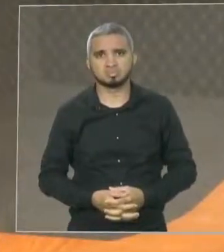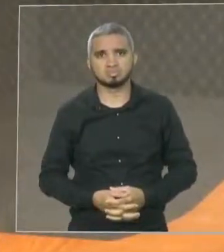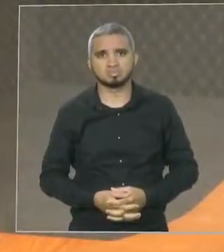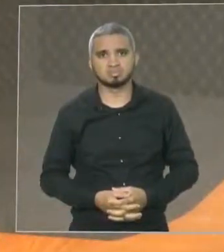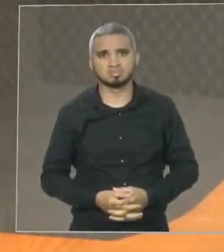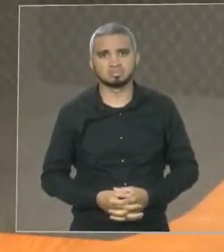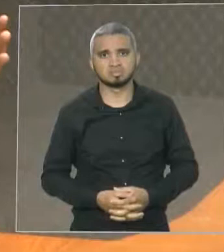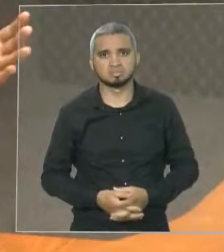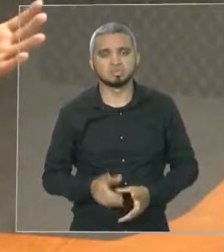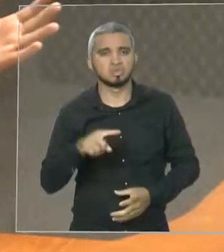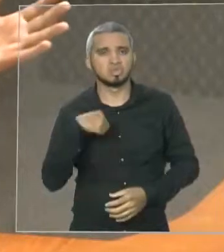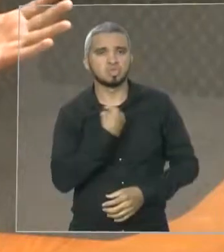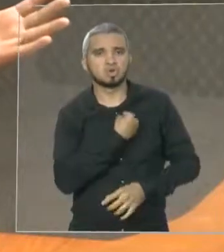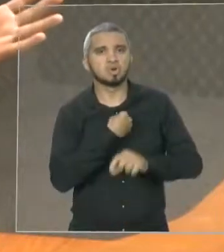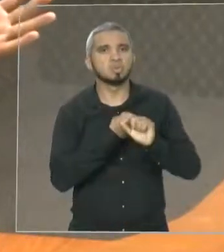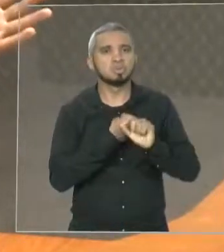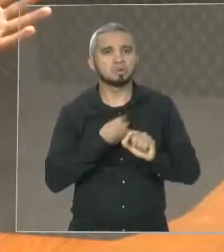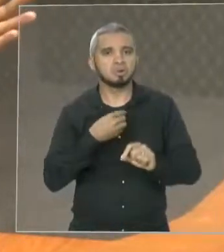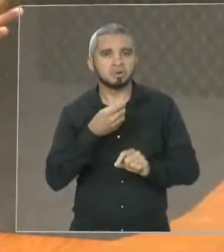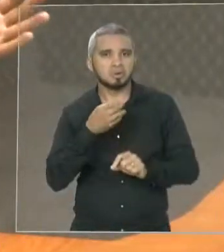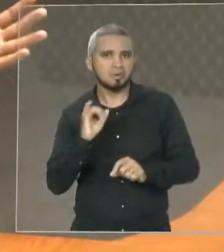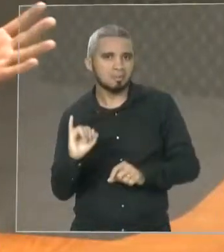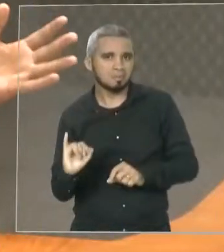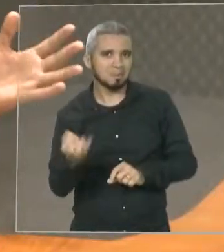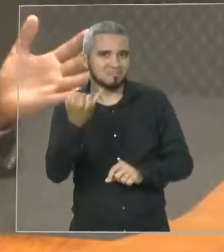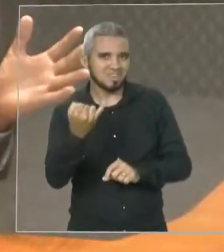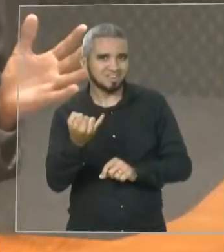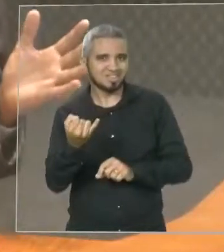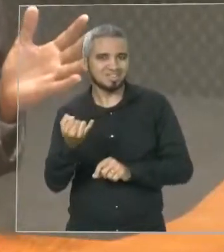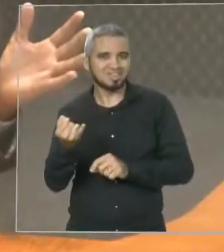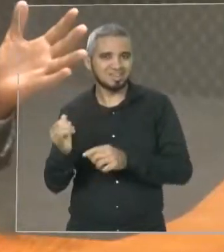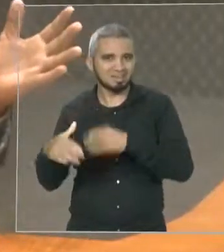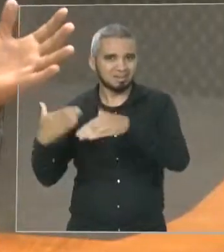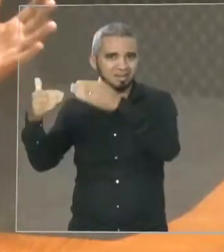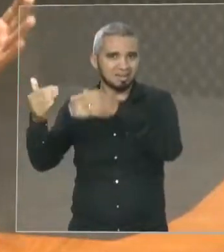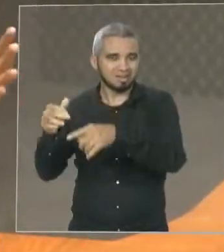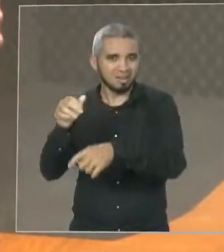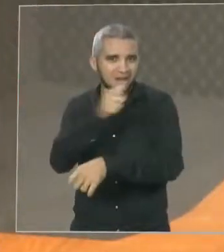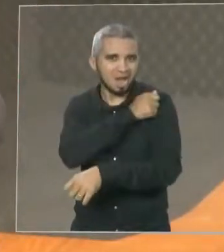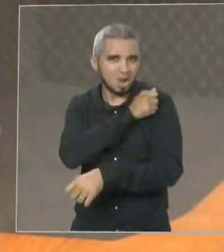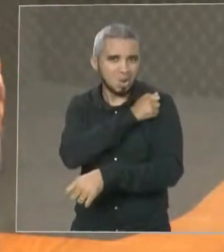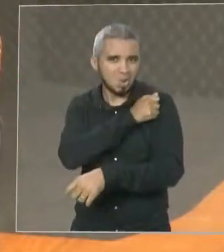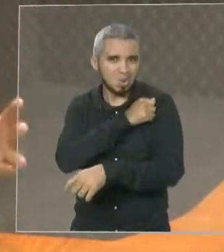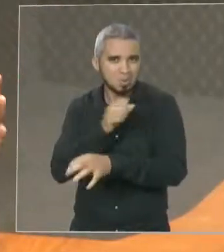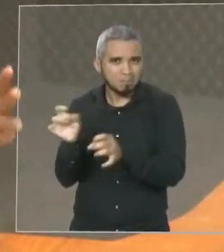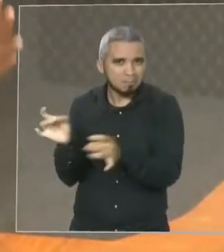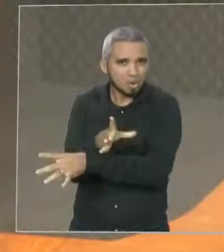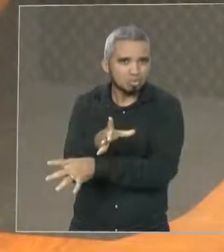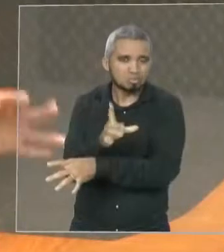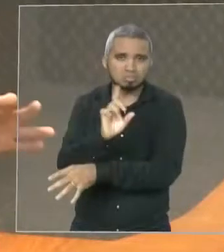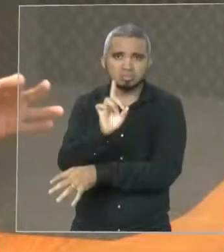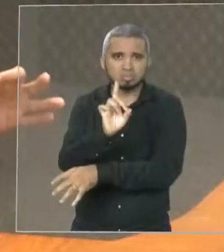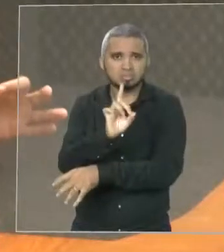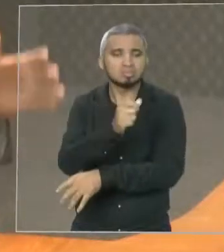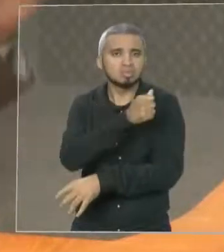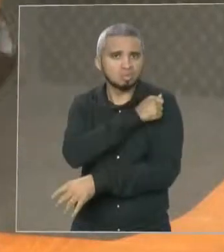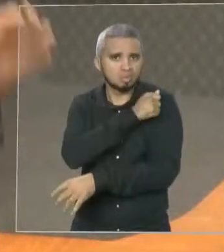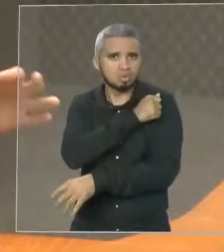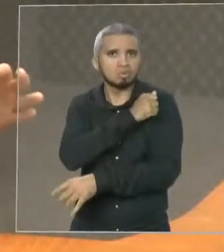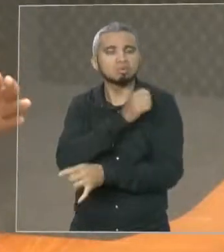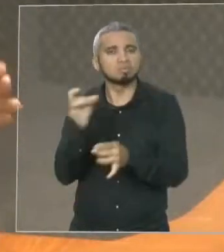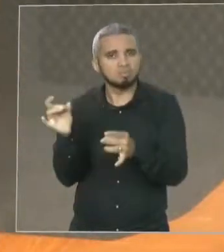gerar oportunidade para quem não tem preparação. Isso não é uma verdade. O povo maranhense tem, sim, cérebro